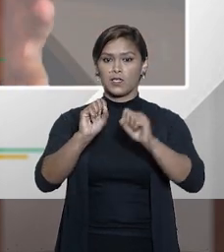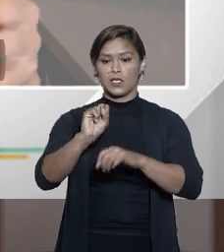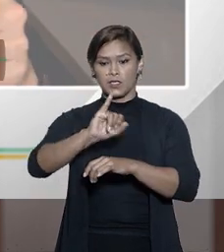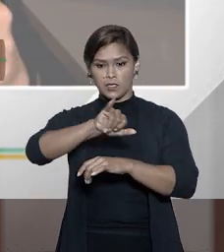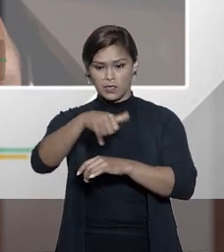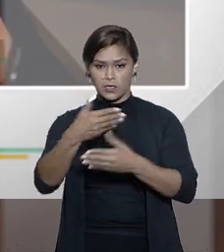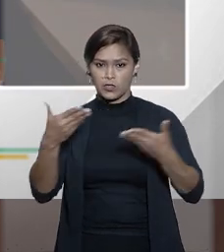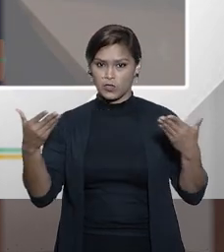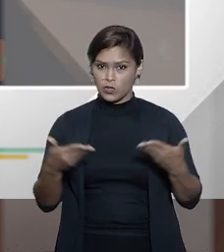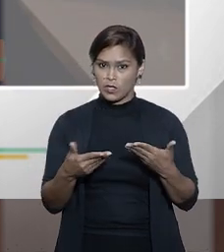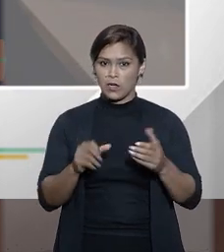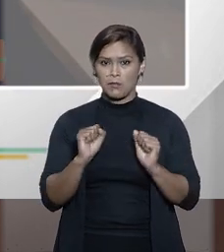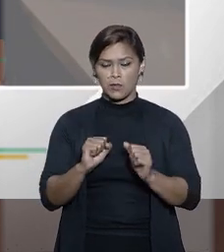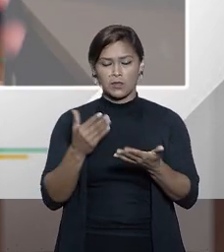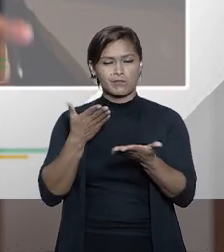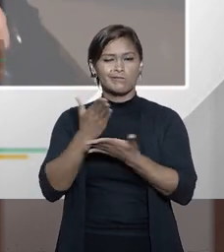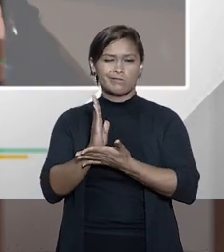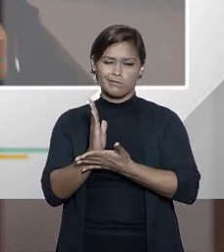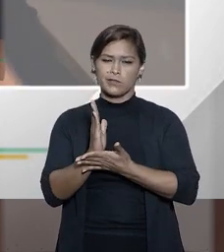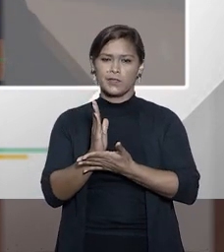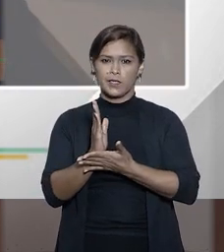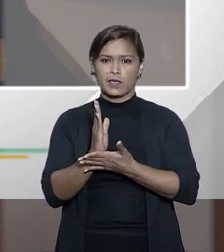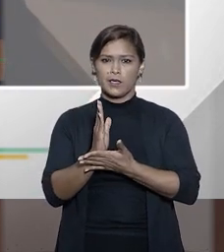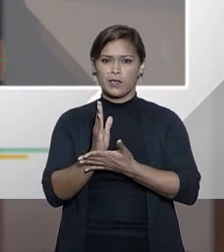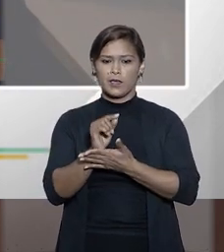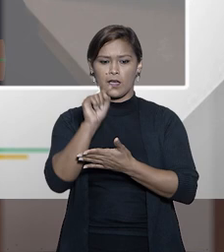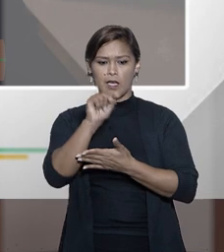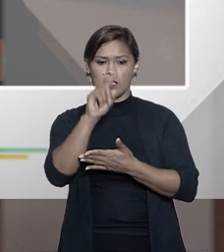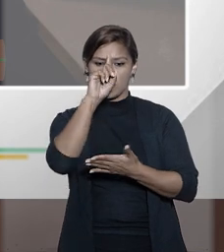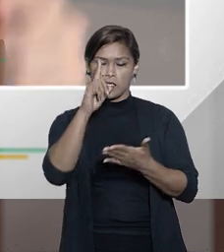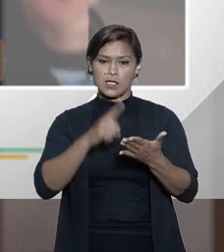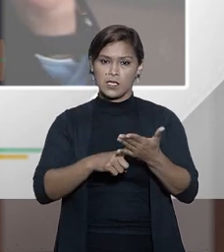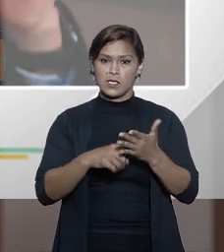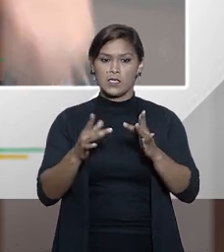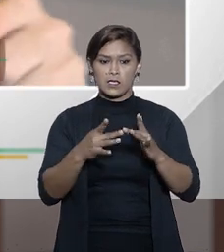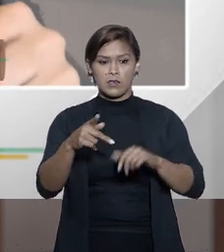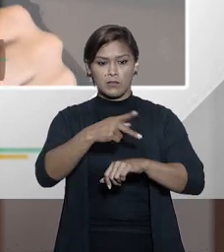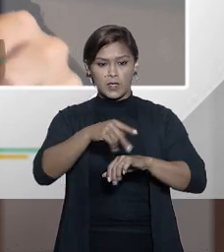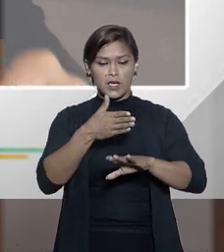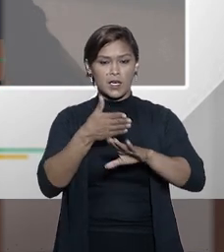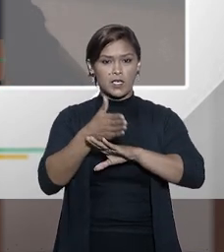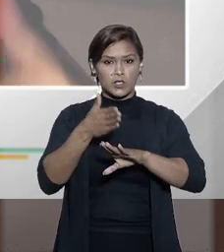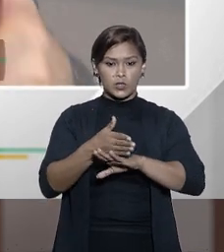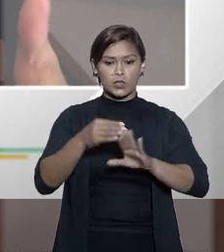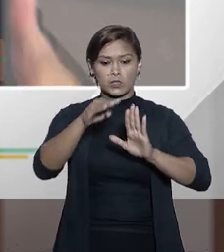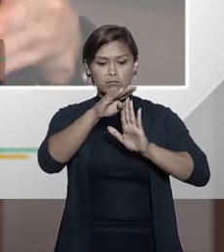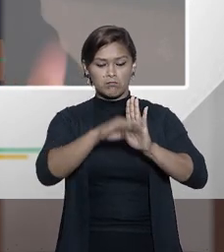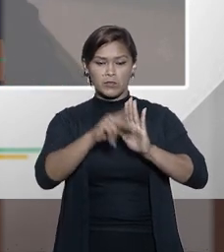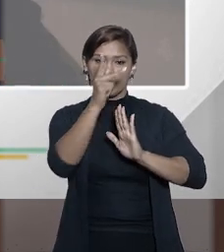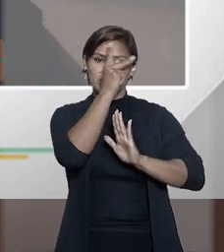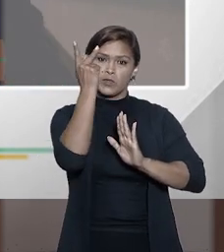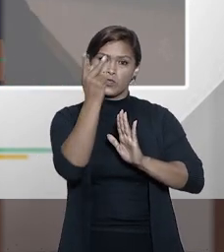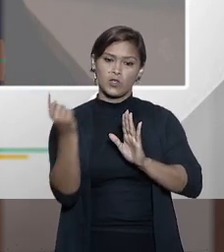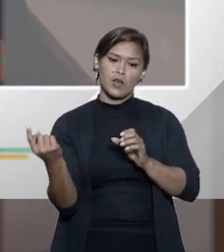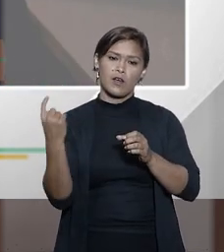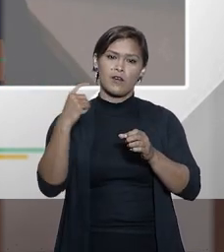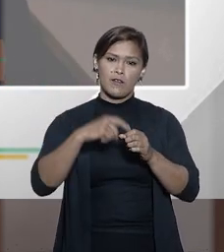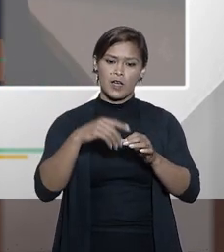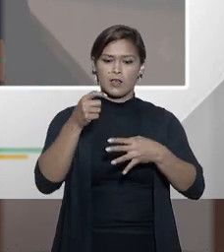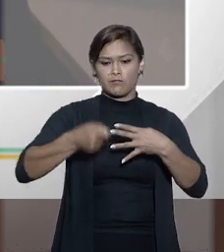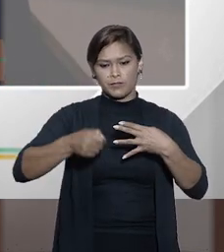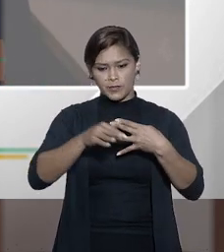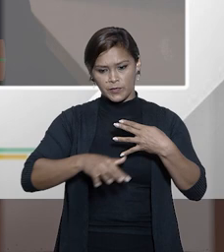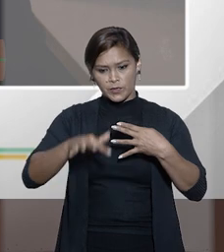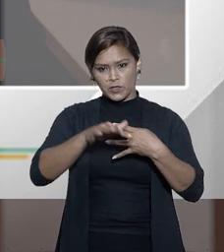agora o STJ poderia reconhecer essa decisão estrangeira para introduzir esse indivíduo aqui em nossa